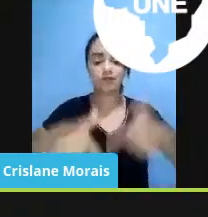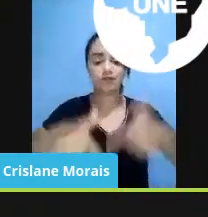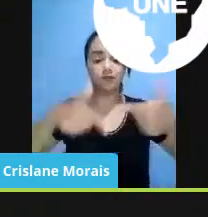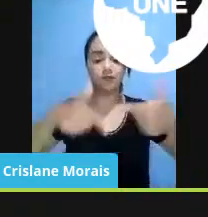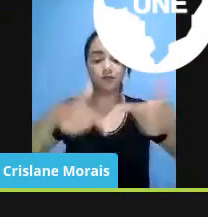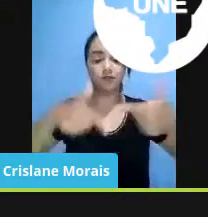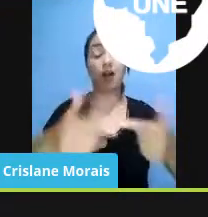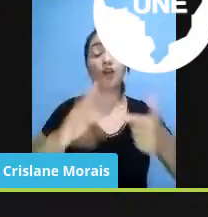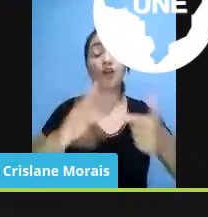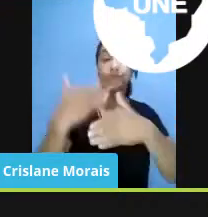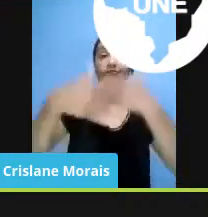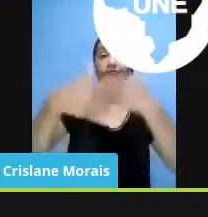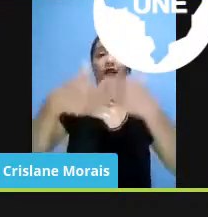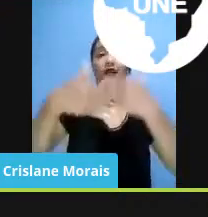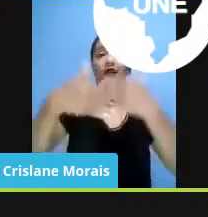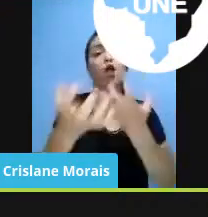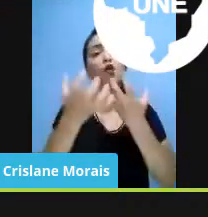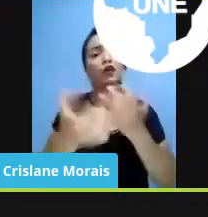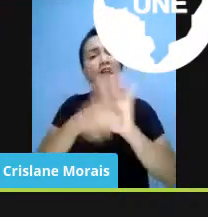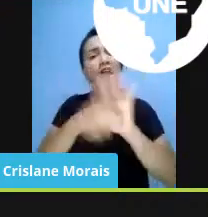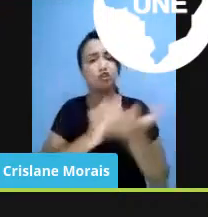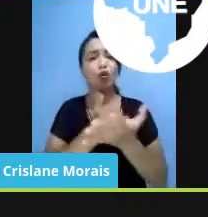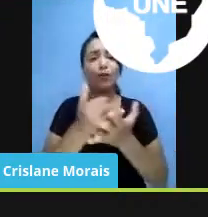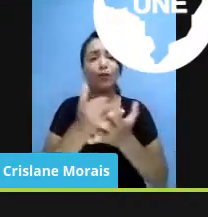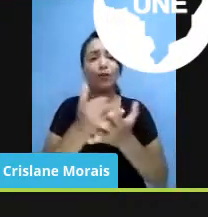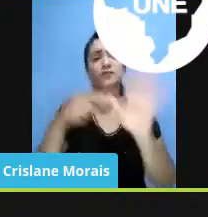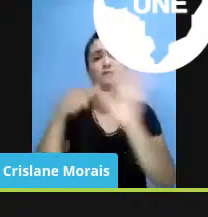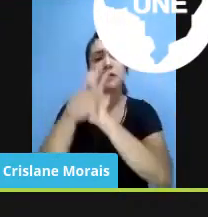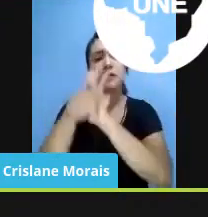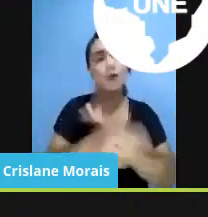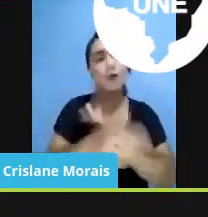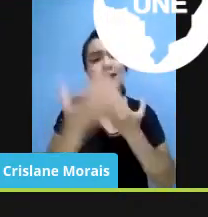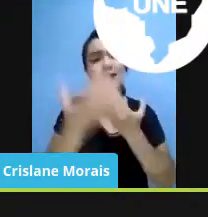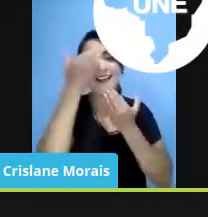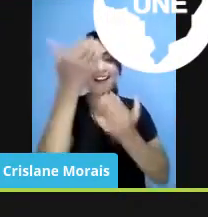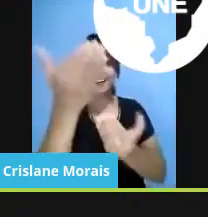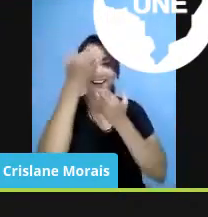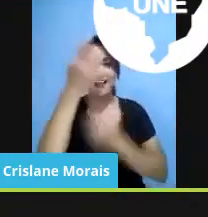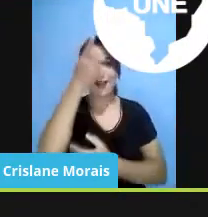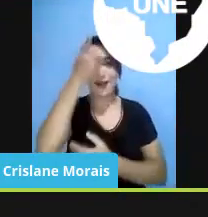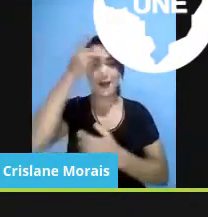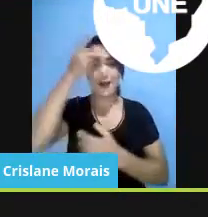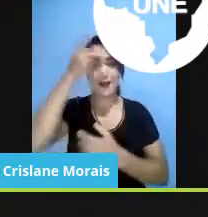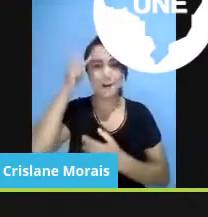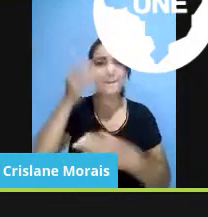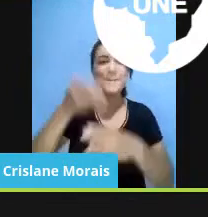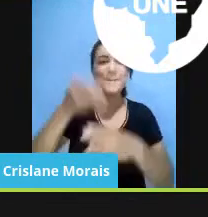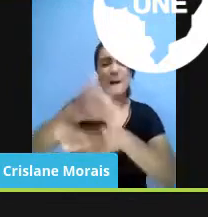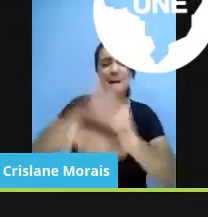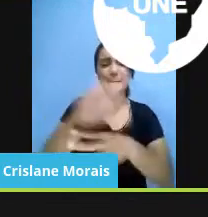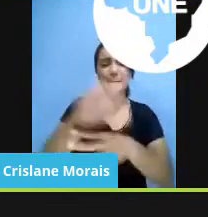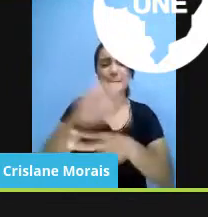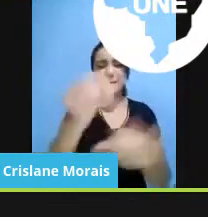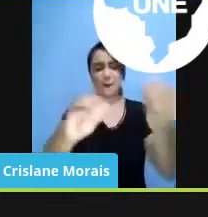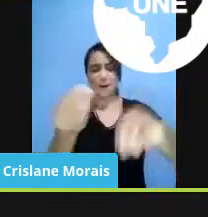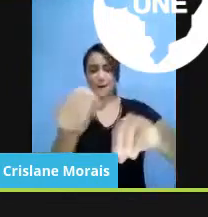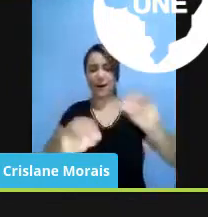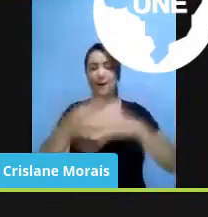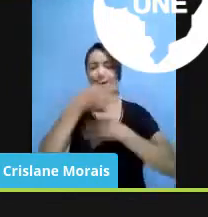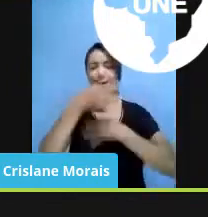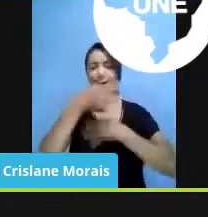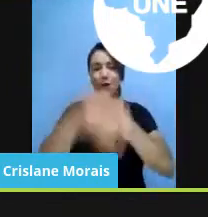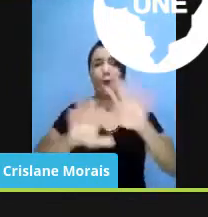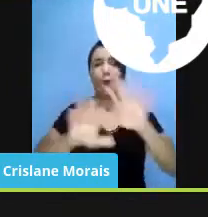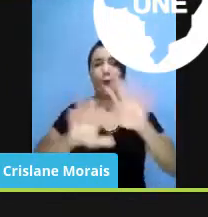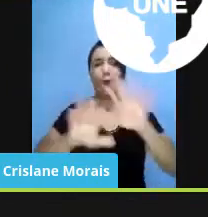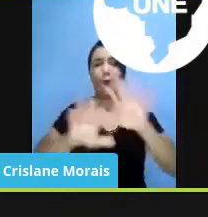queria, antes de passar para as perguntas aqui, agradecer a todo mundo que está aí. É bem legal porque o pessoal vai colocando ali de qual curso, qual universidade